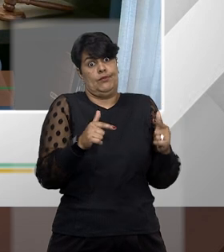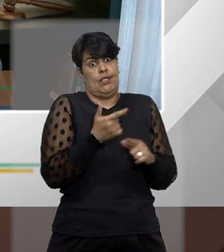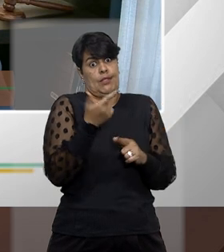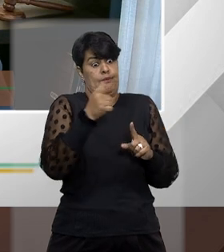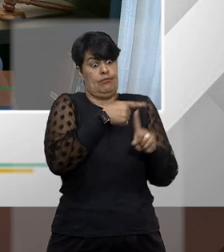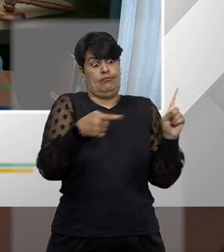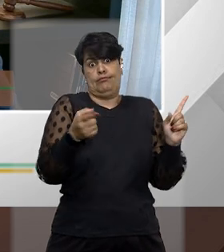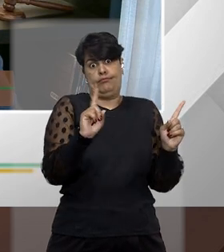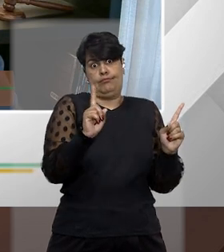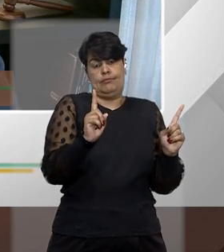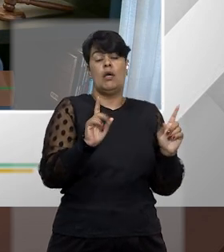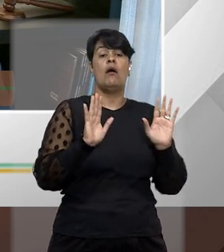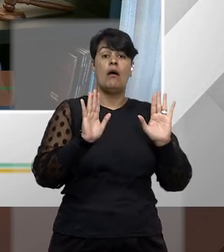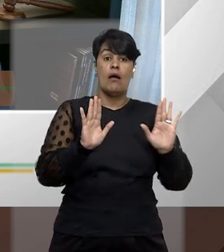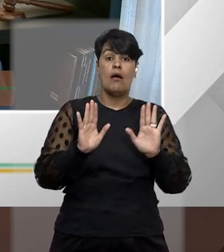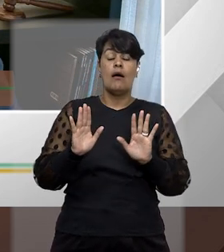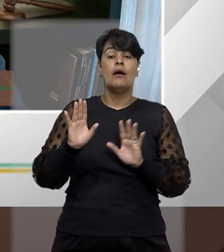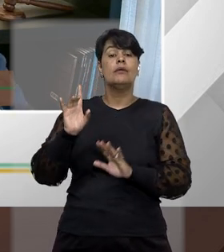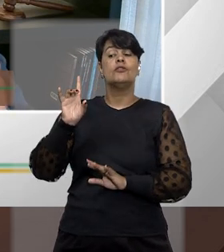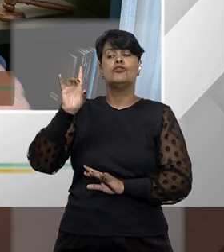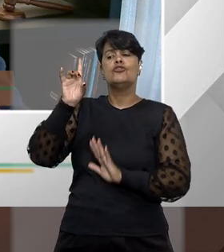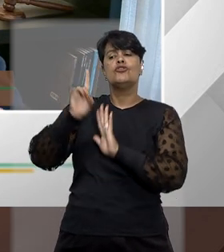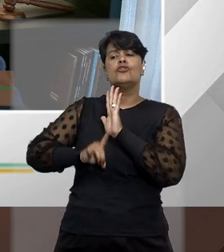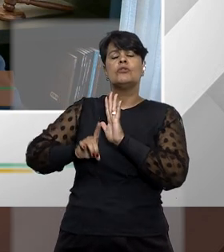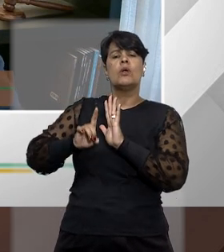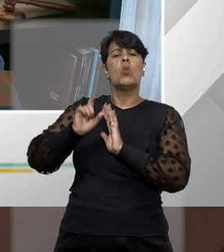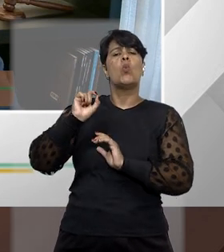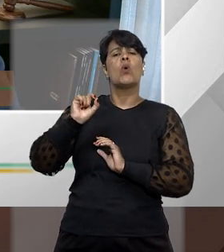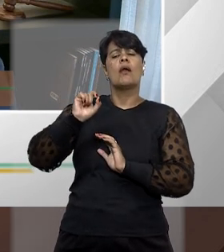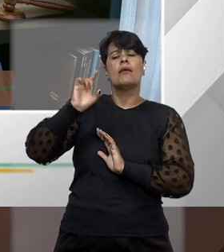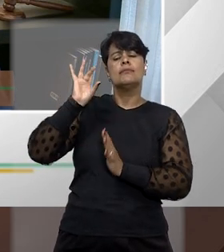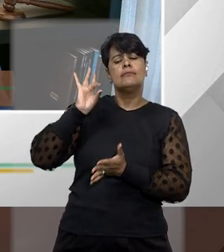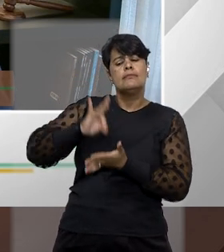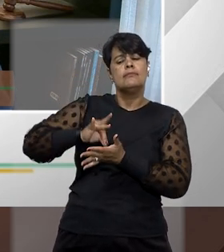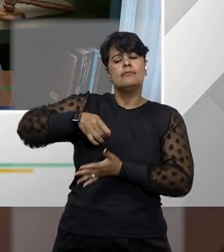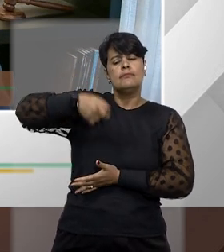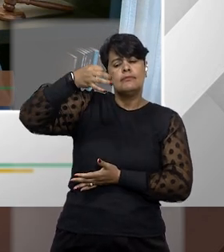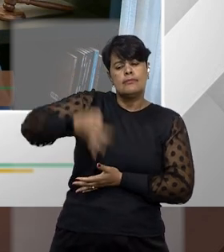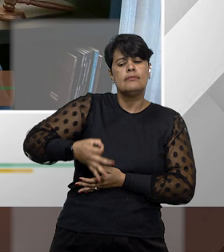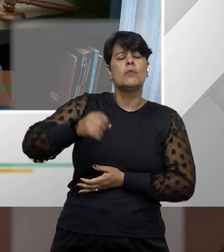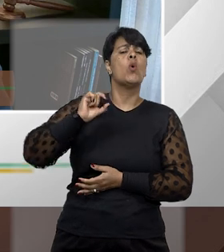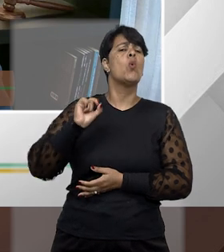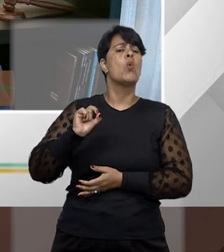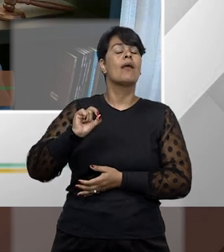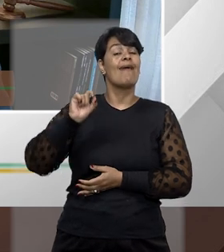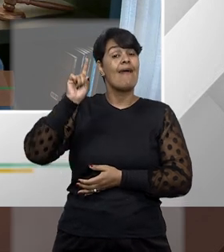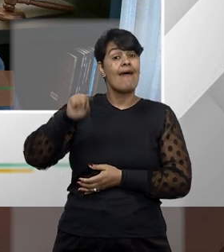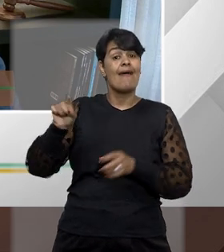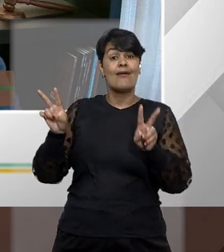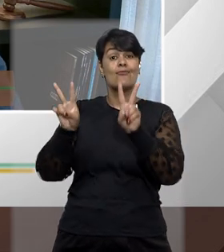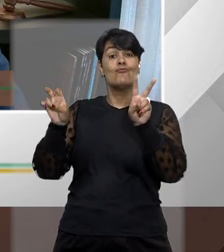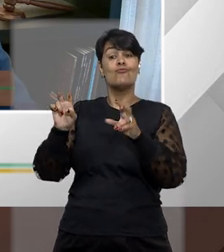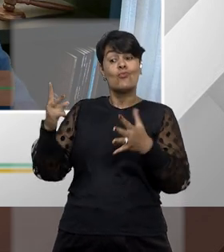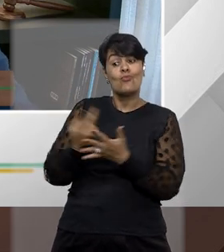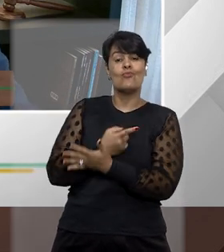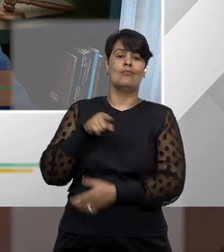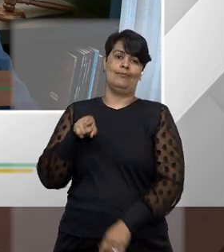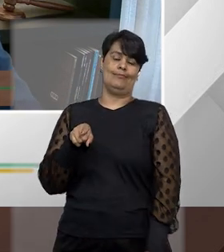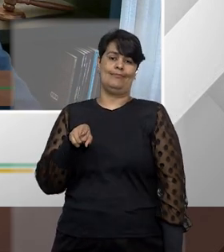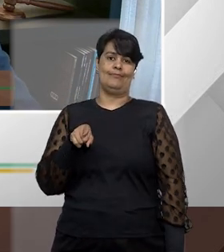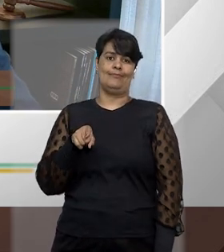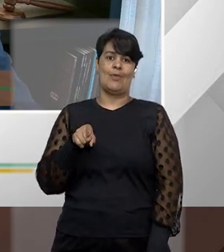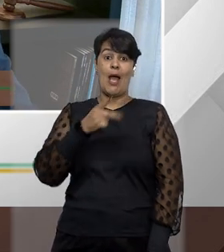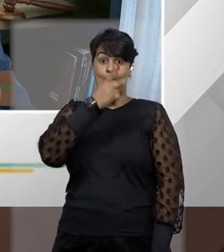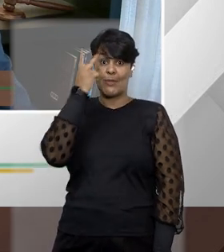O que tem que ser líquido e certo, segundo a jurisprudência e segundo a doutrina, é o fato. O fato que o